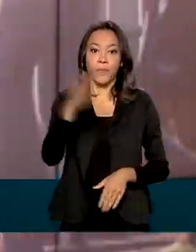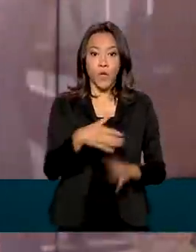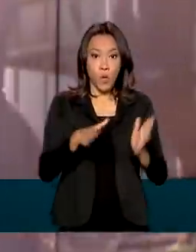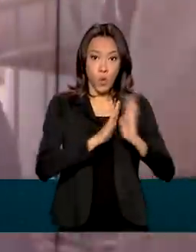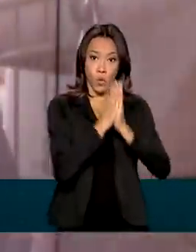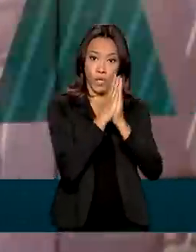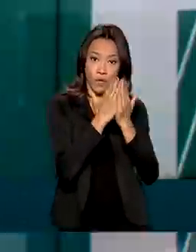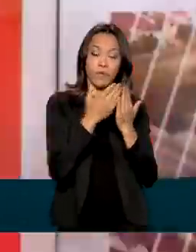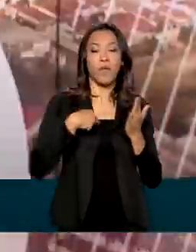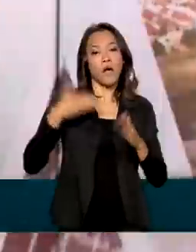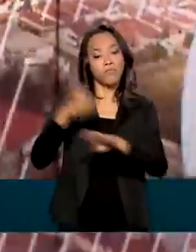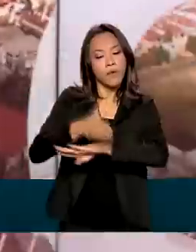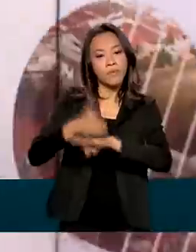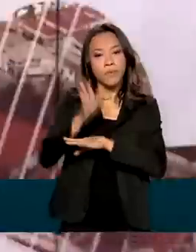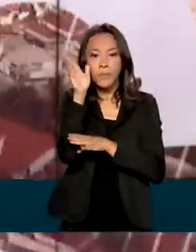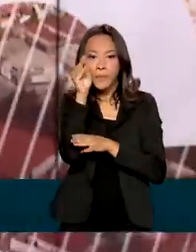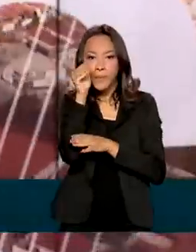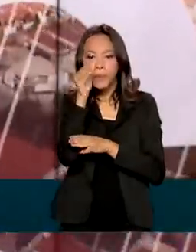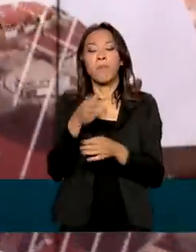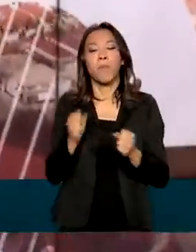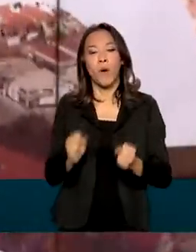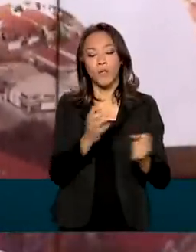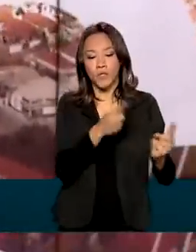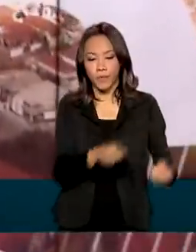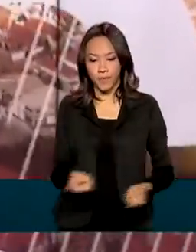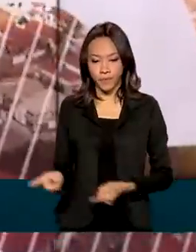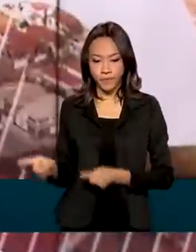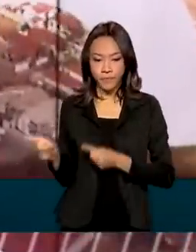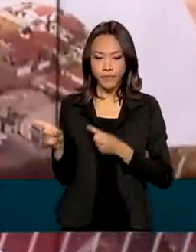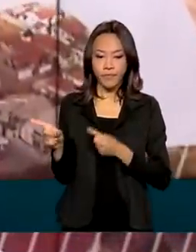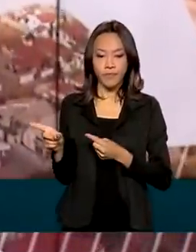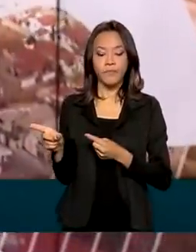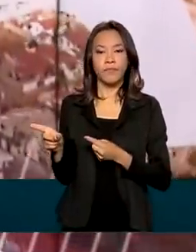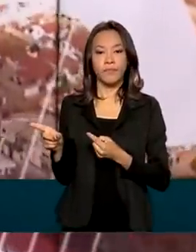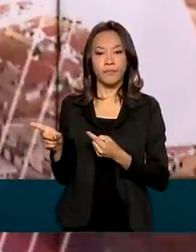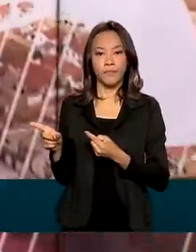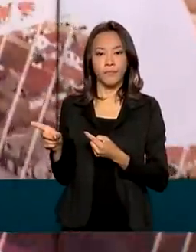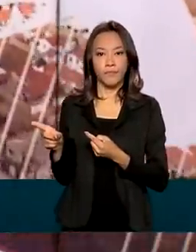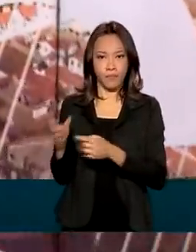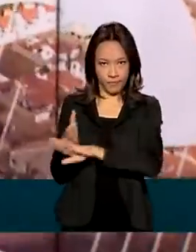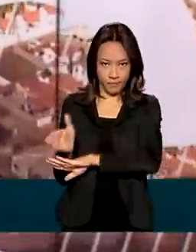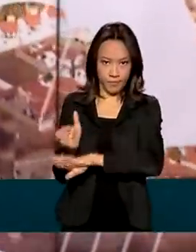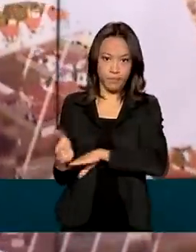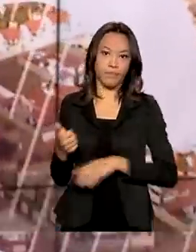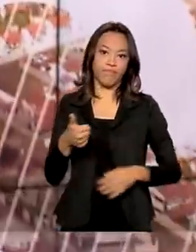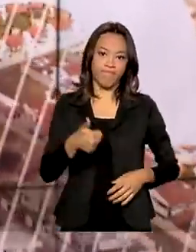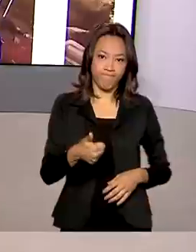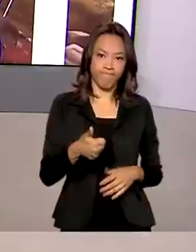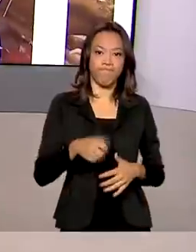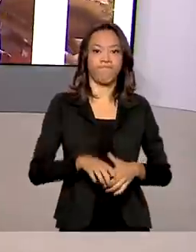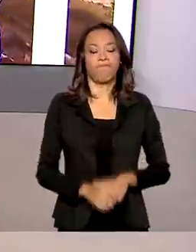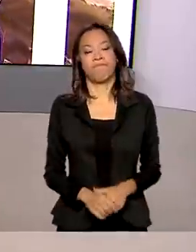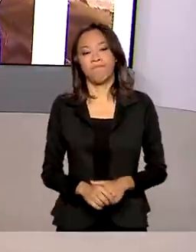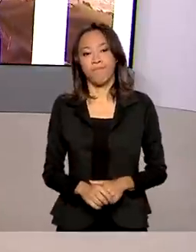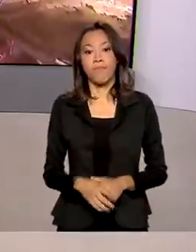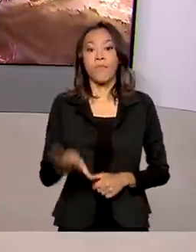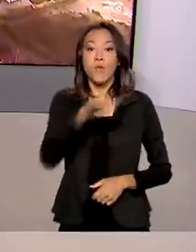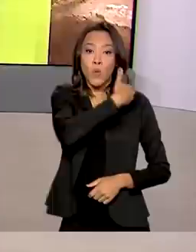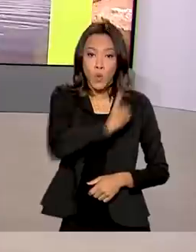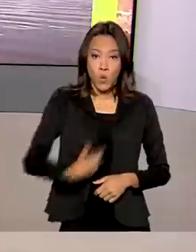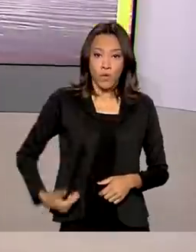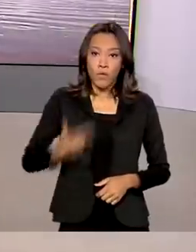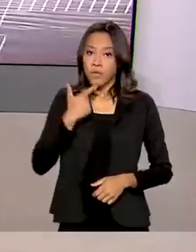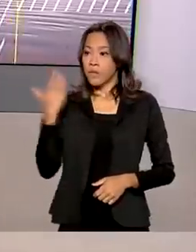consulta no site www.educaçãopararefugiados.com.br O governo